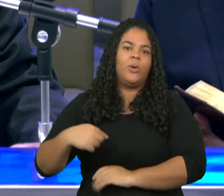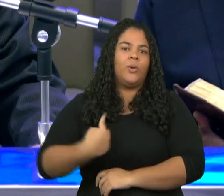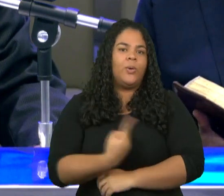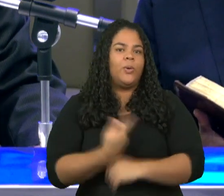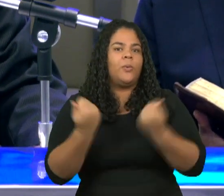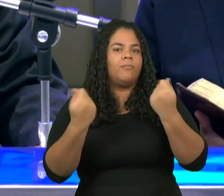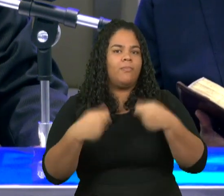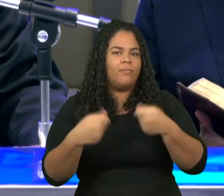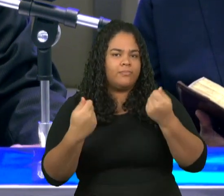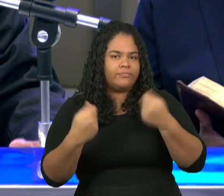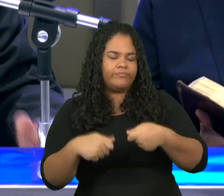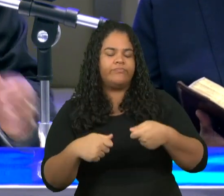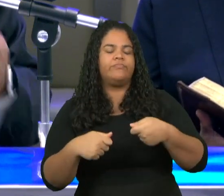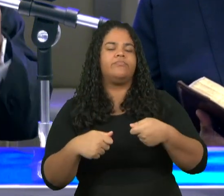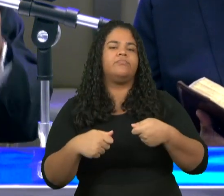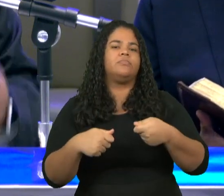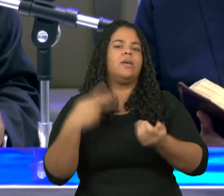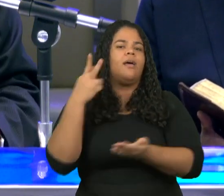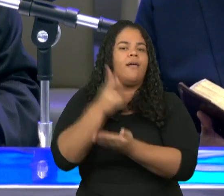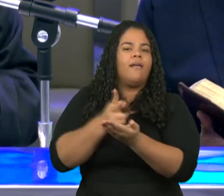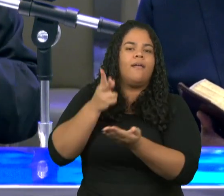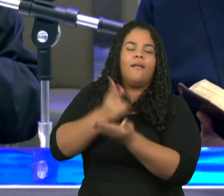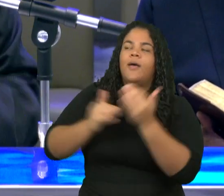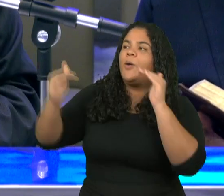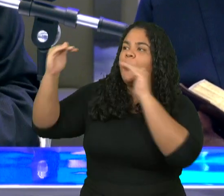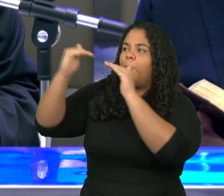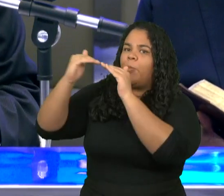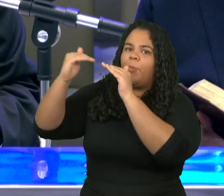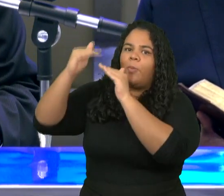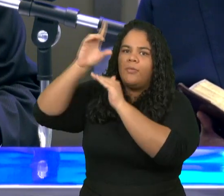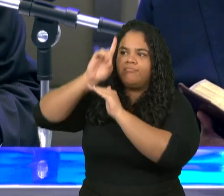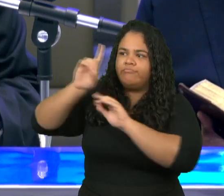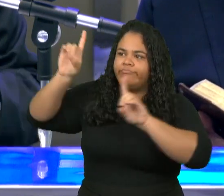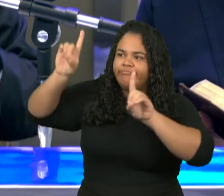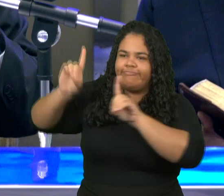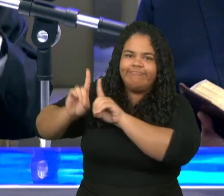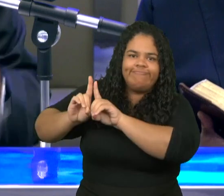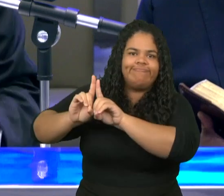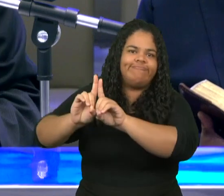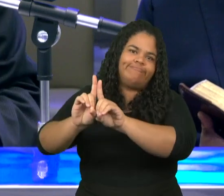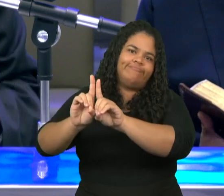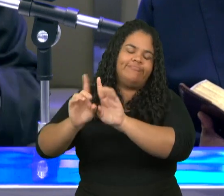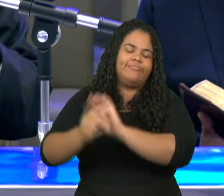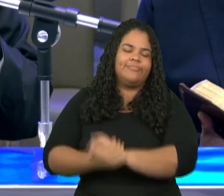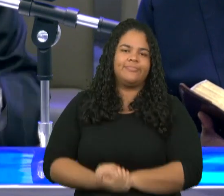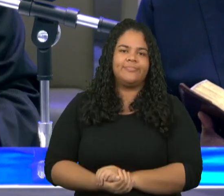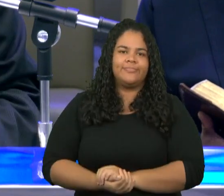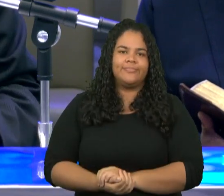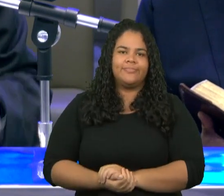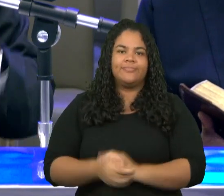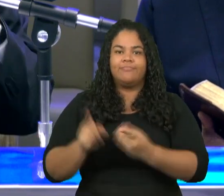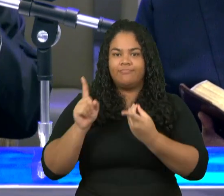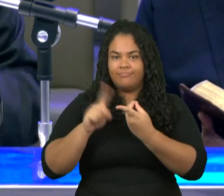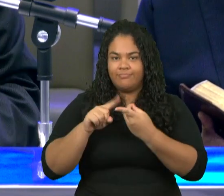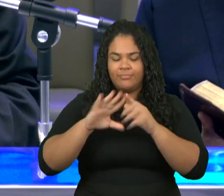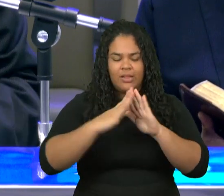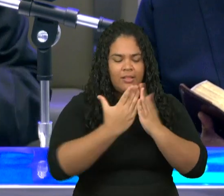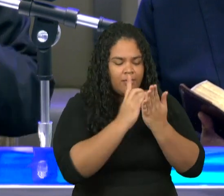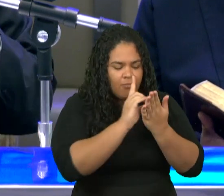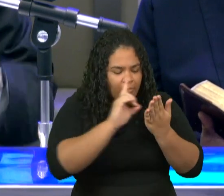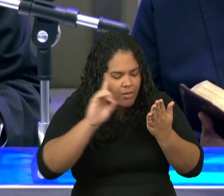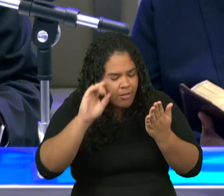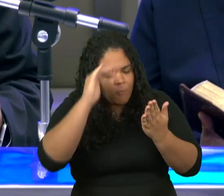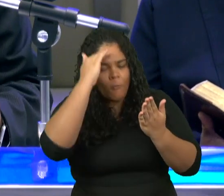como diz Amós 3 e 3 de acordo com Deus em concordância com a palavra com a vontade